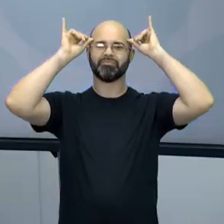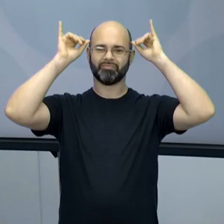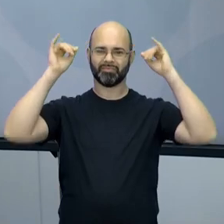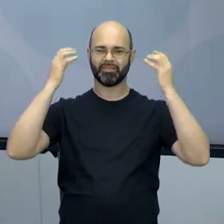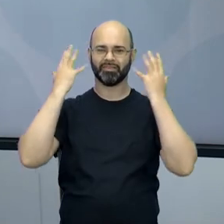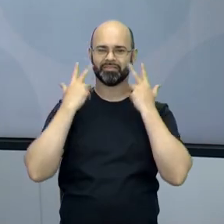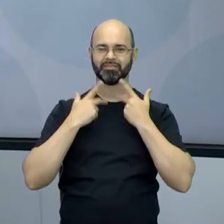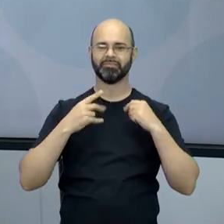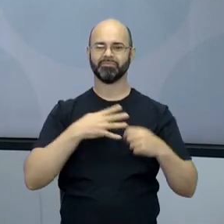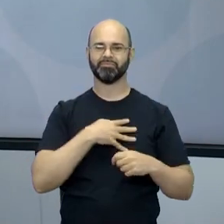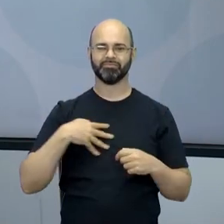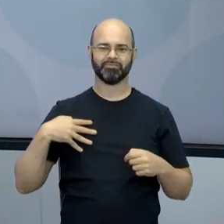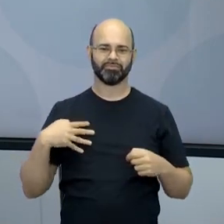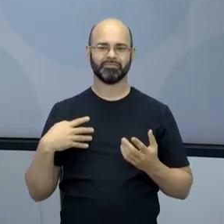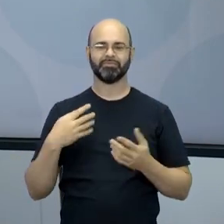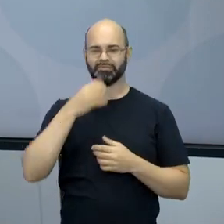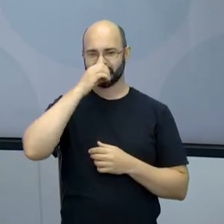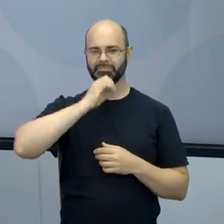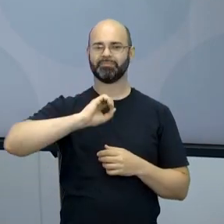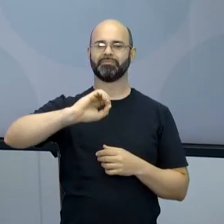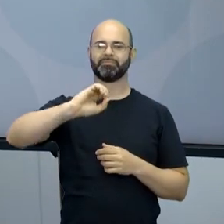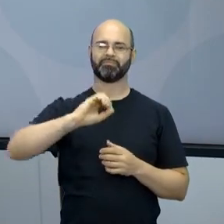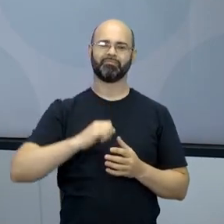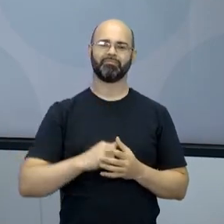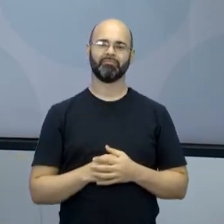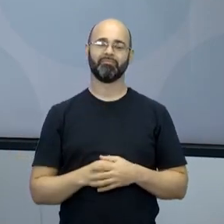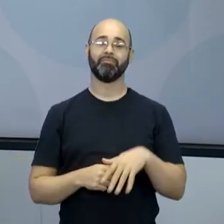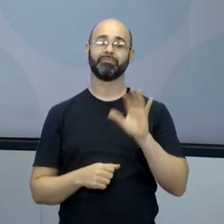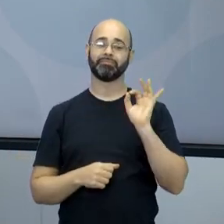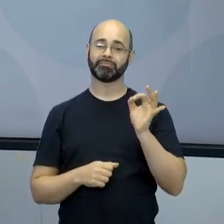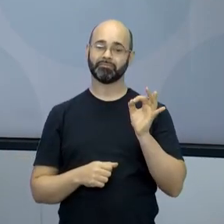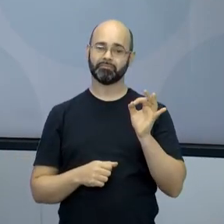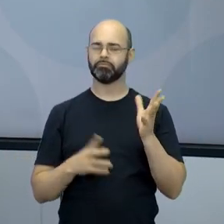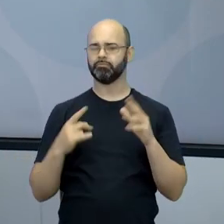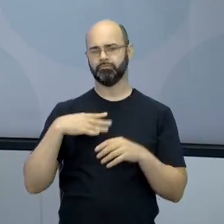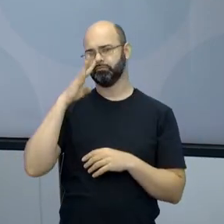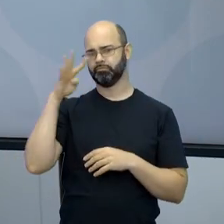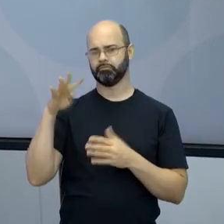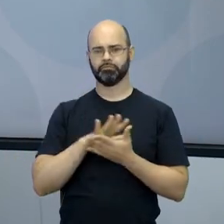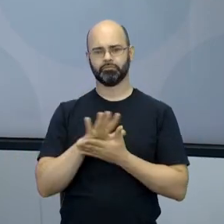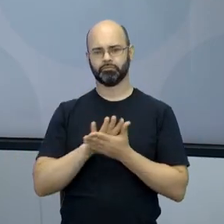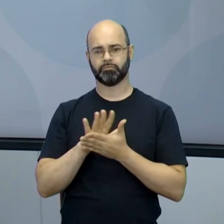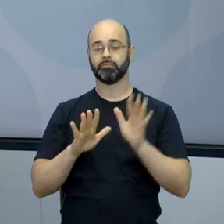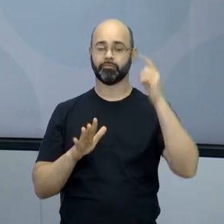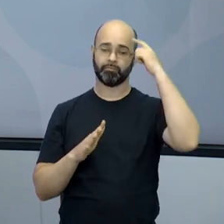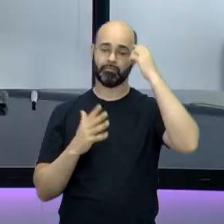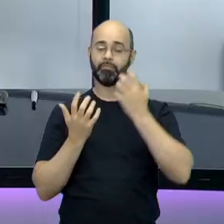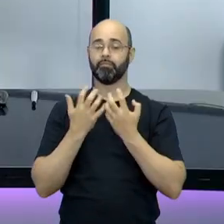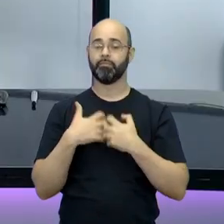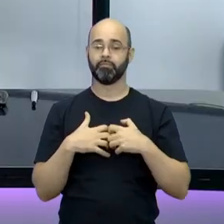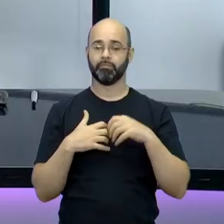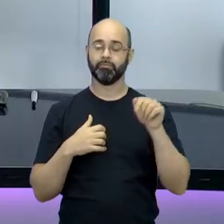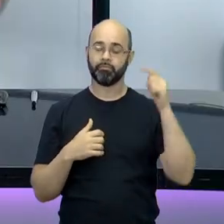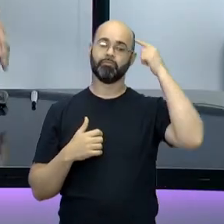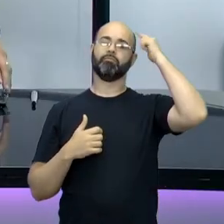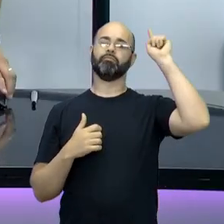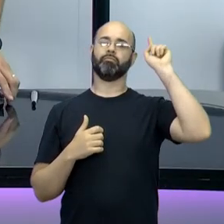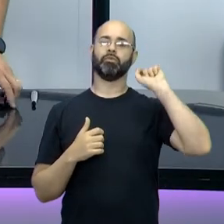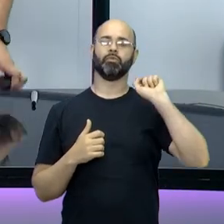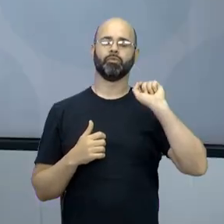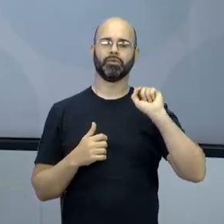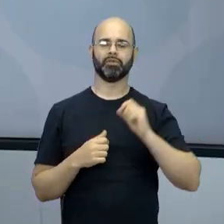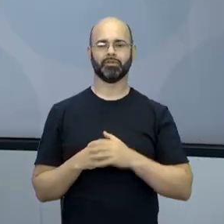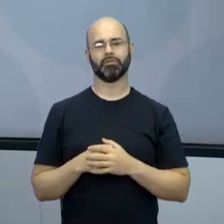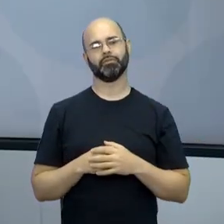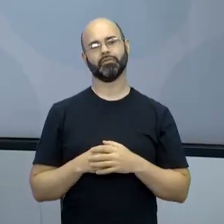e elefantes. Notem, nós não estamos jogando valor aqui, nós estamos apenas pensando. que vem na cabeça. que vem na cabeça. Agora,